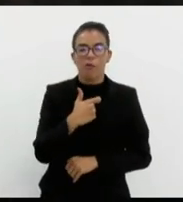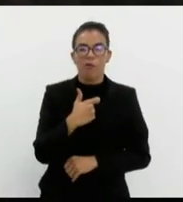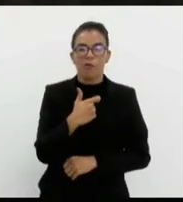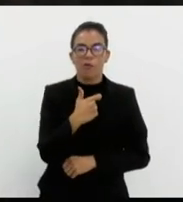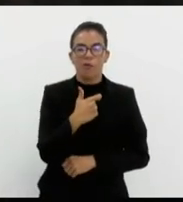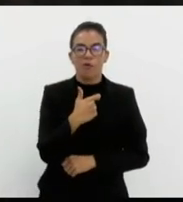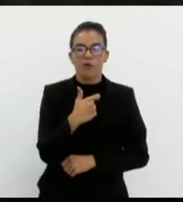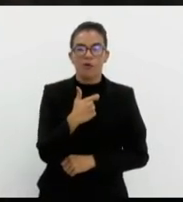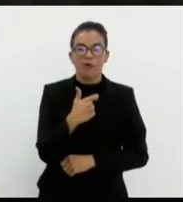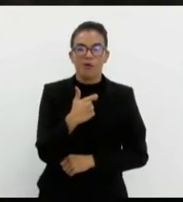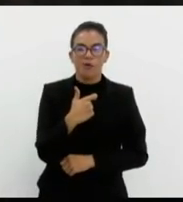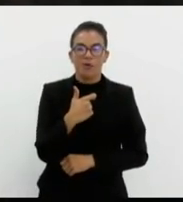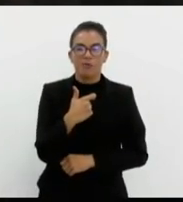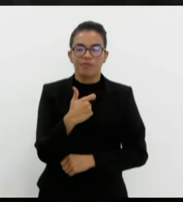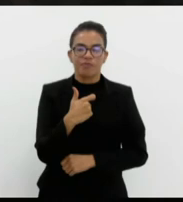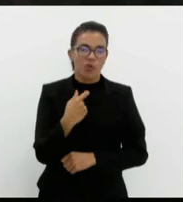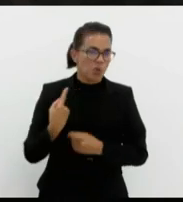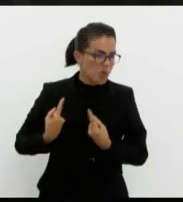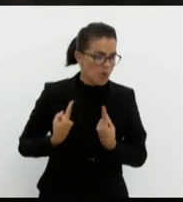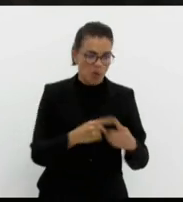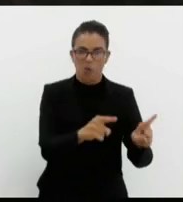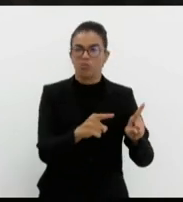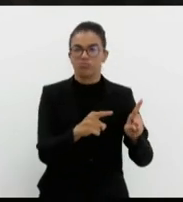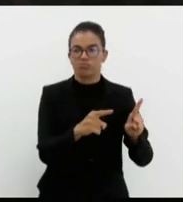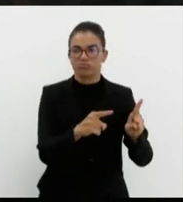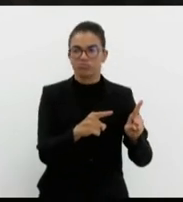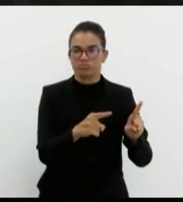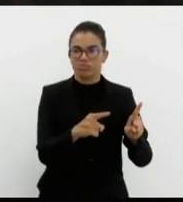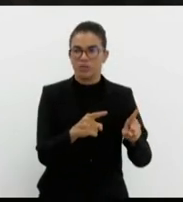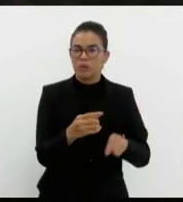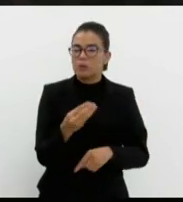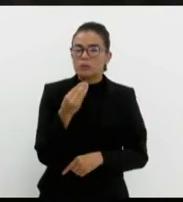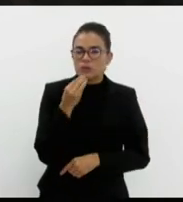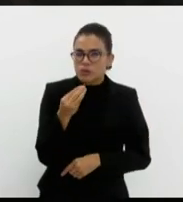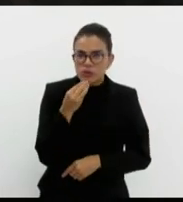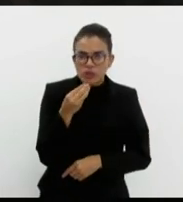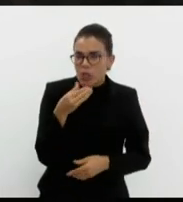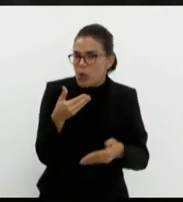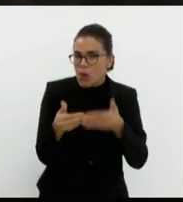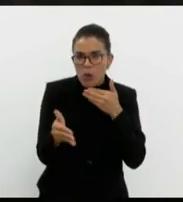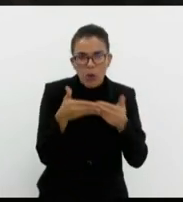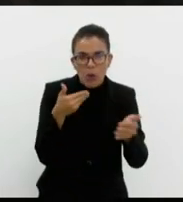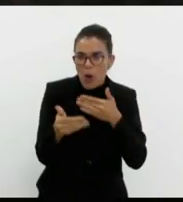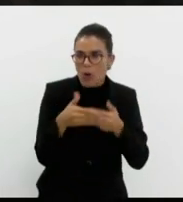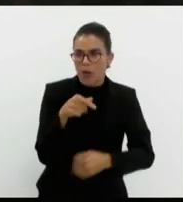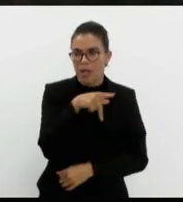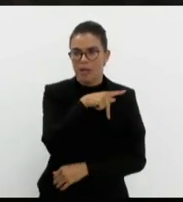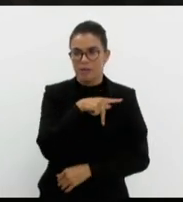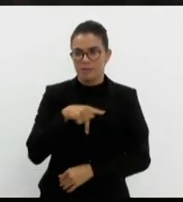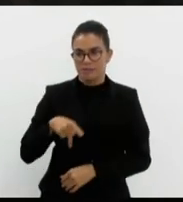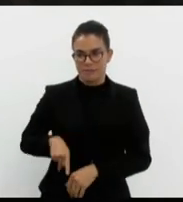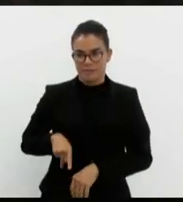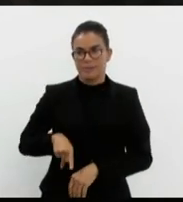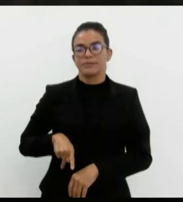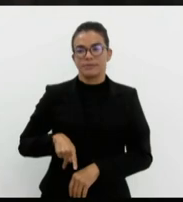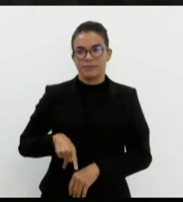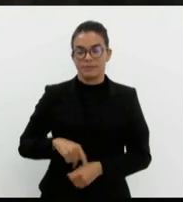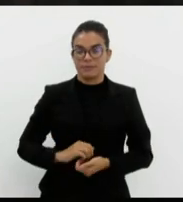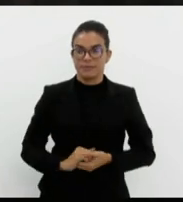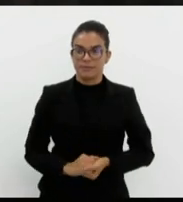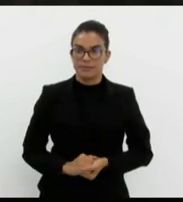contra. Pudesse ser qualquer que fosse, ou que fora,